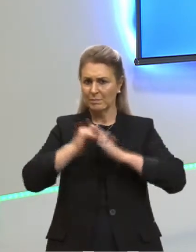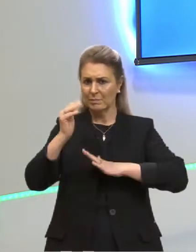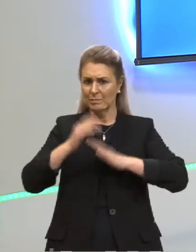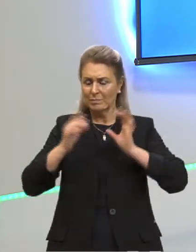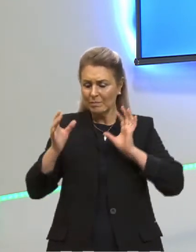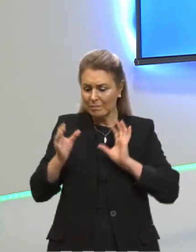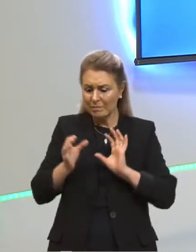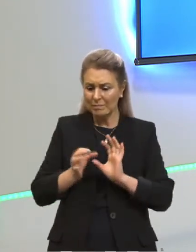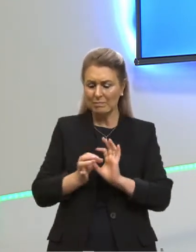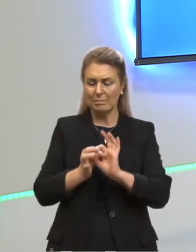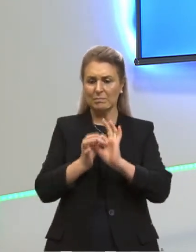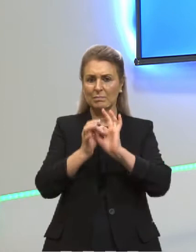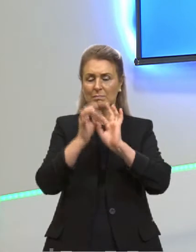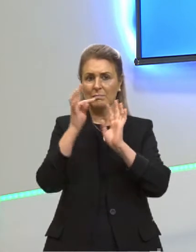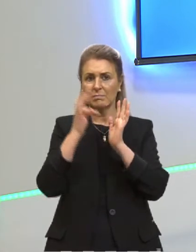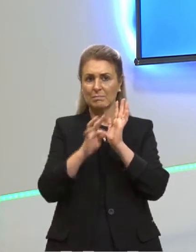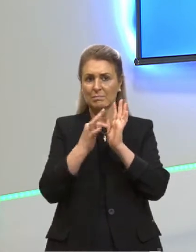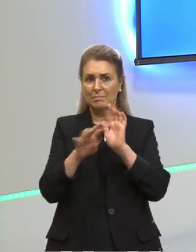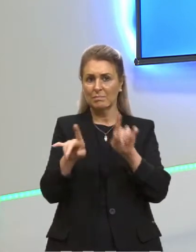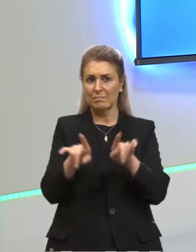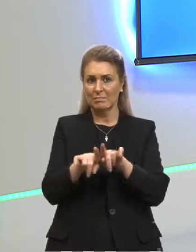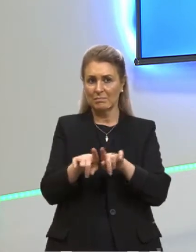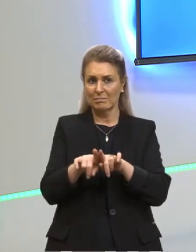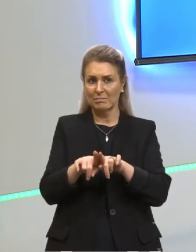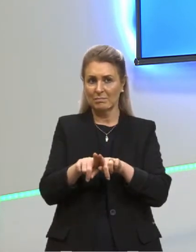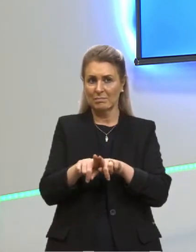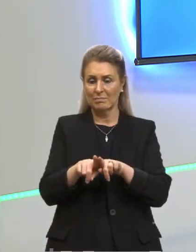encaixasse, aquela teoria se encaixasse com aquela prática.